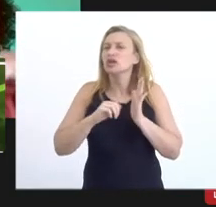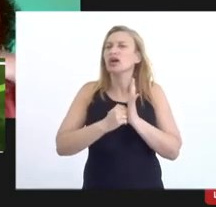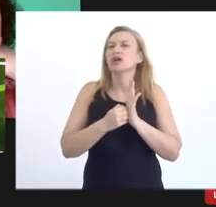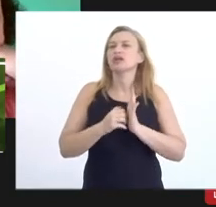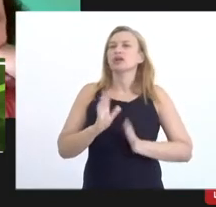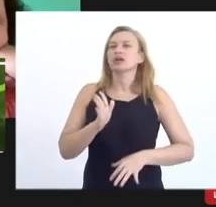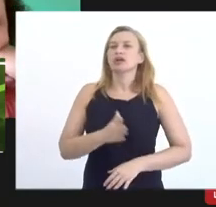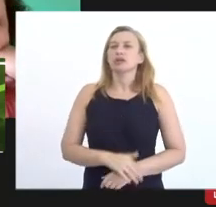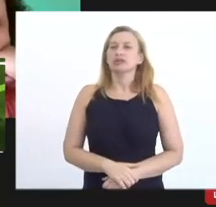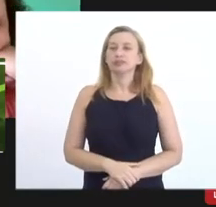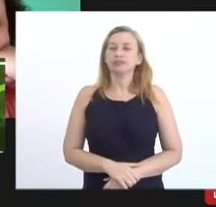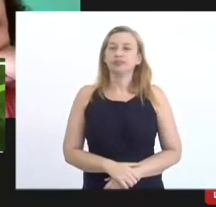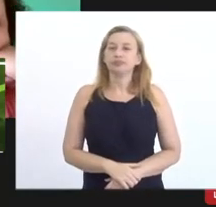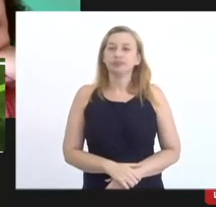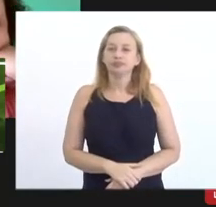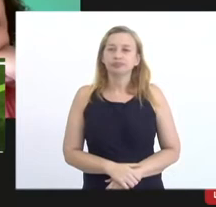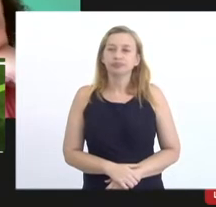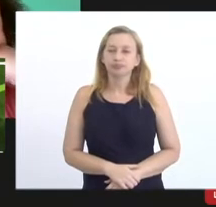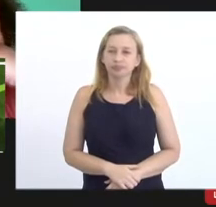eu percebi aqui